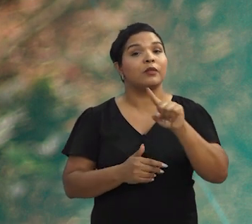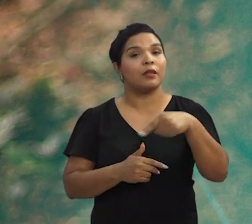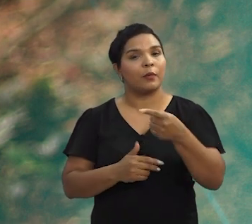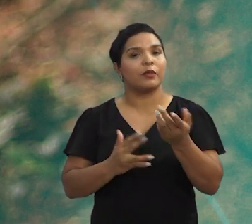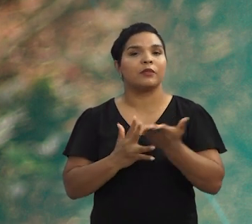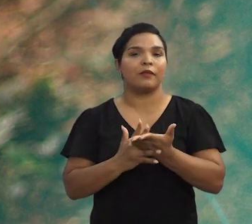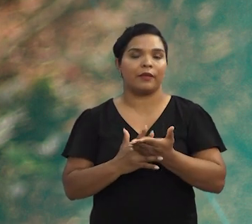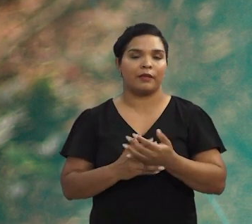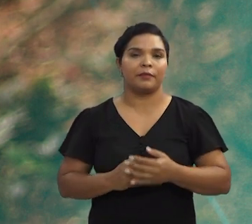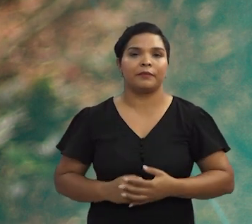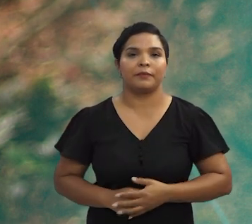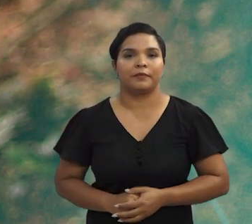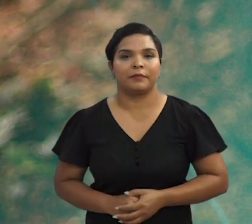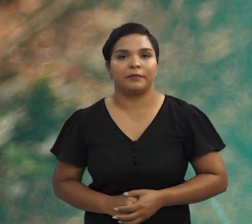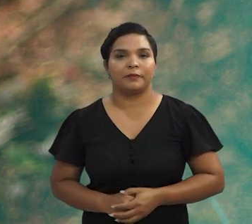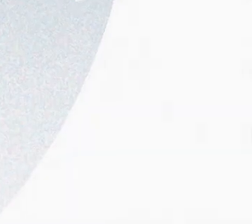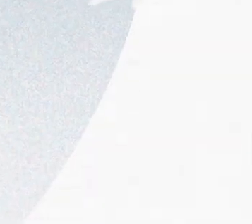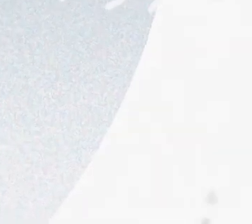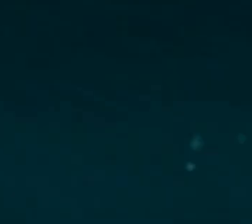estudo logo depois do intervalo.